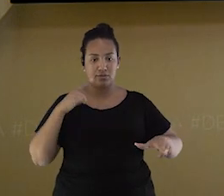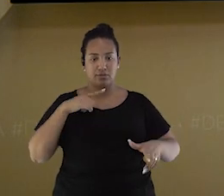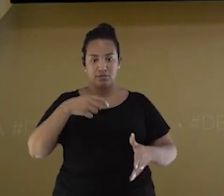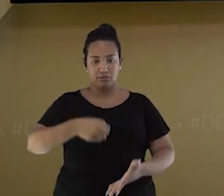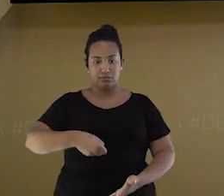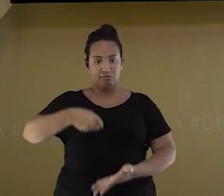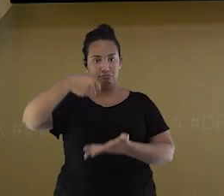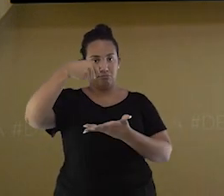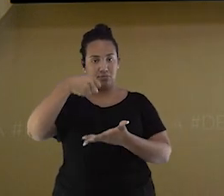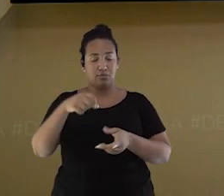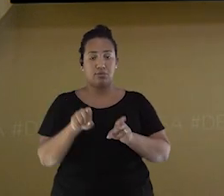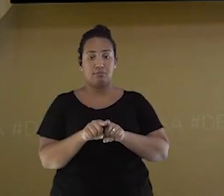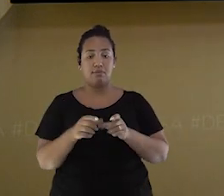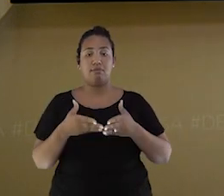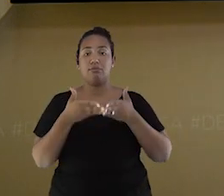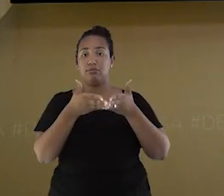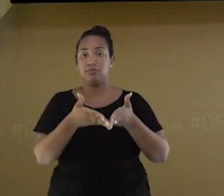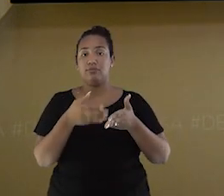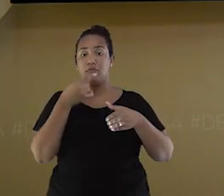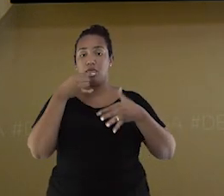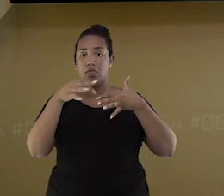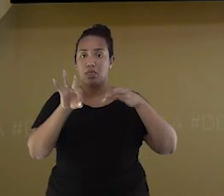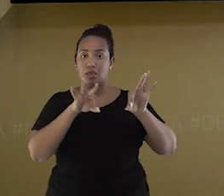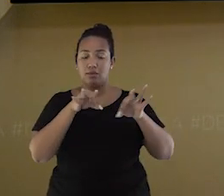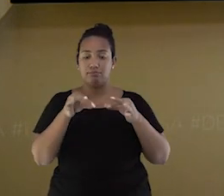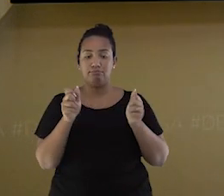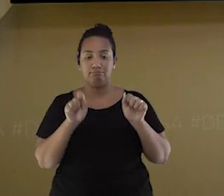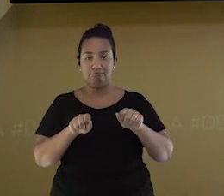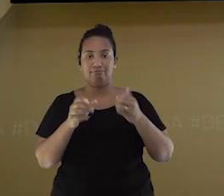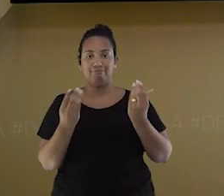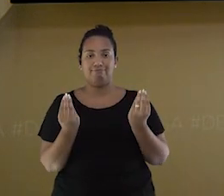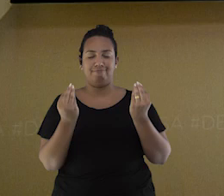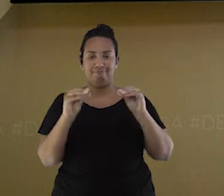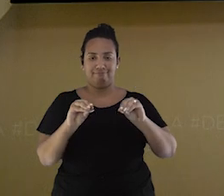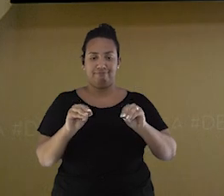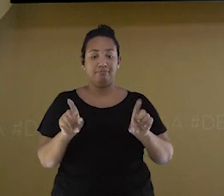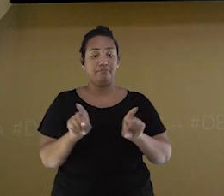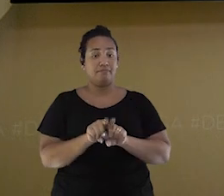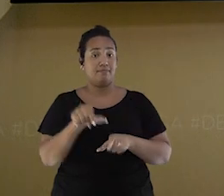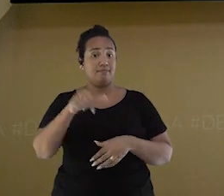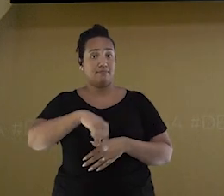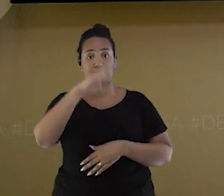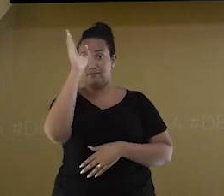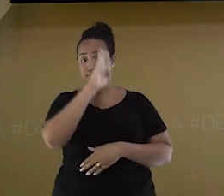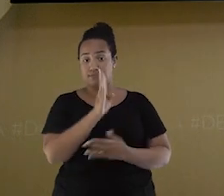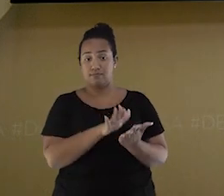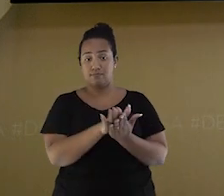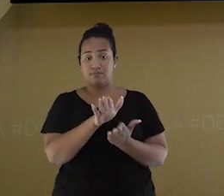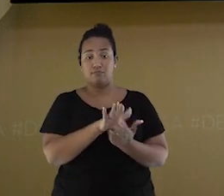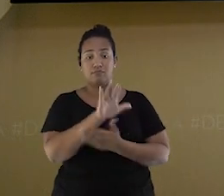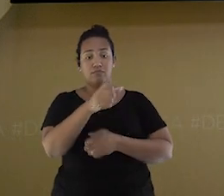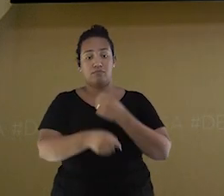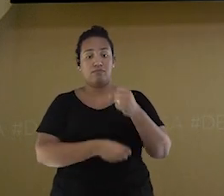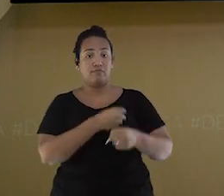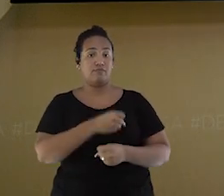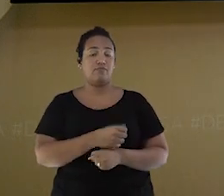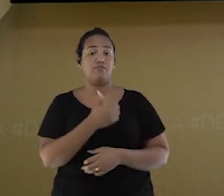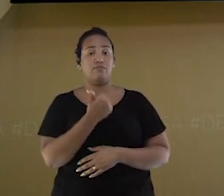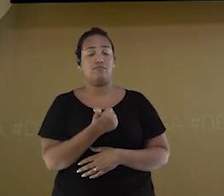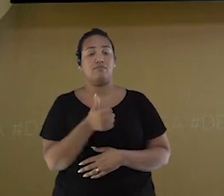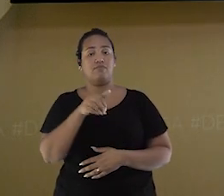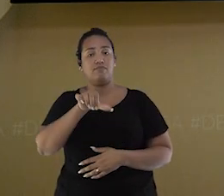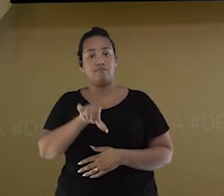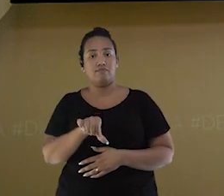e navios de plástico que eram encaixáveis. E foi lançado no Brasil no ano de 1988.